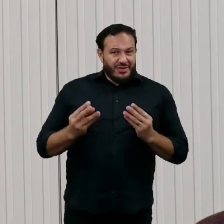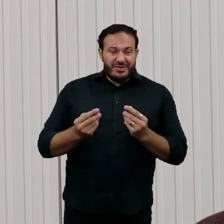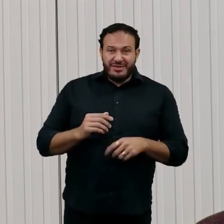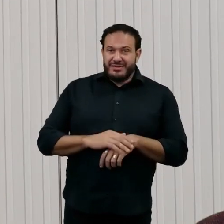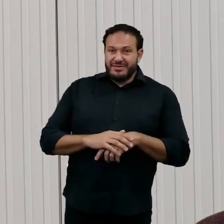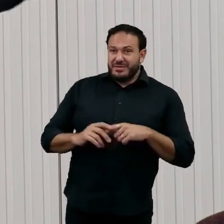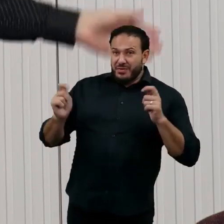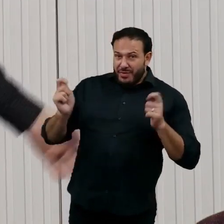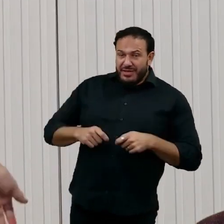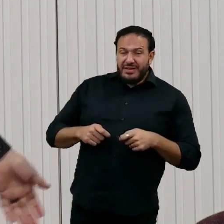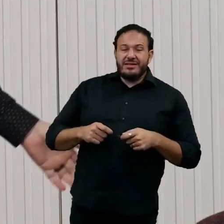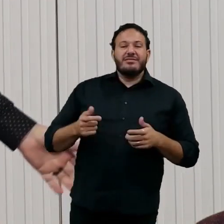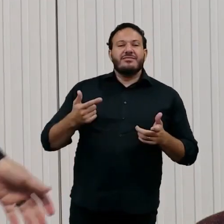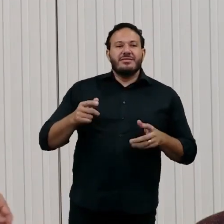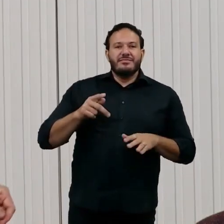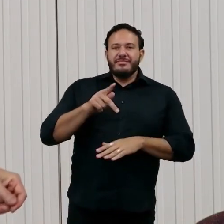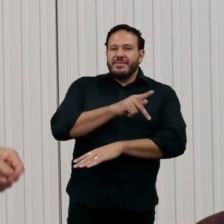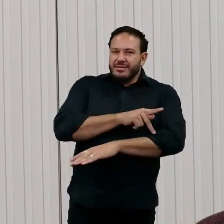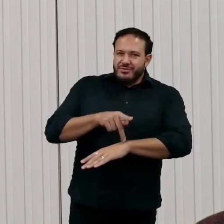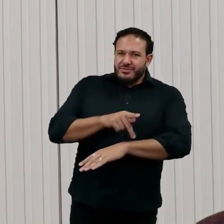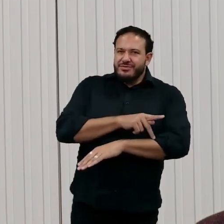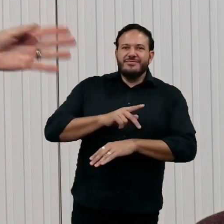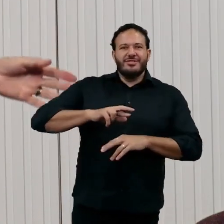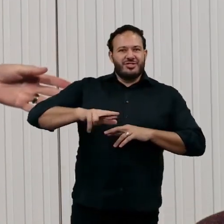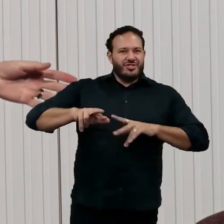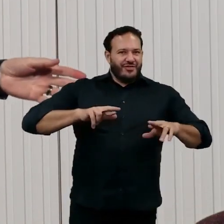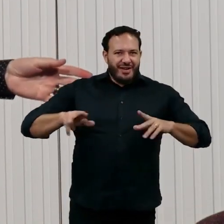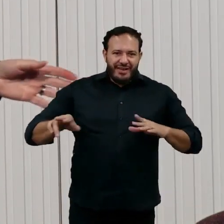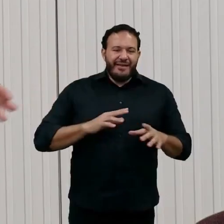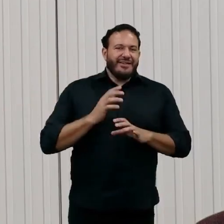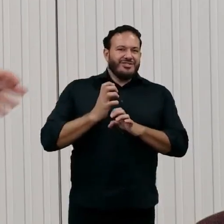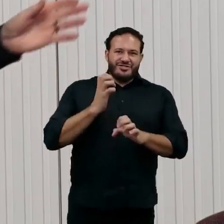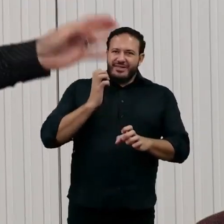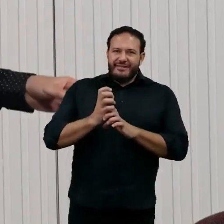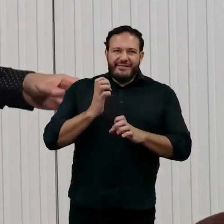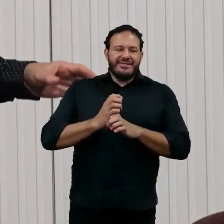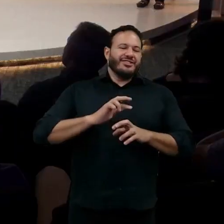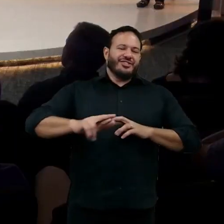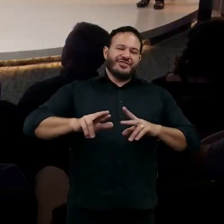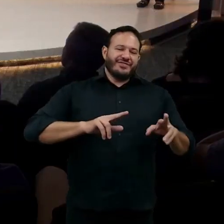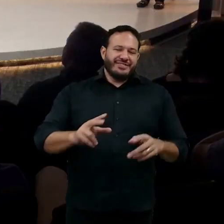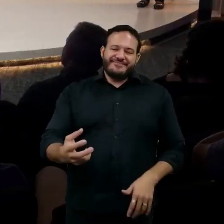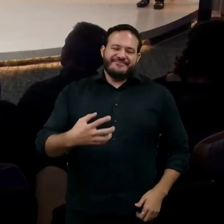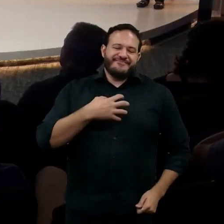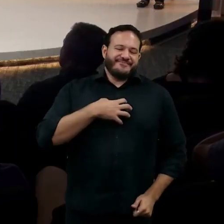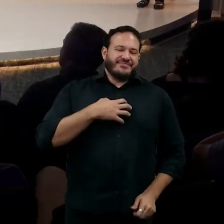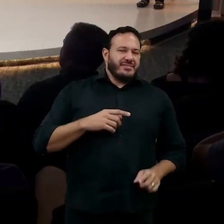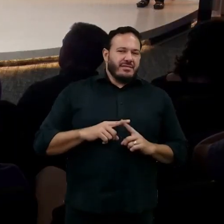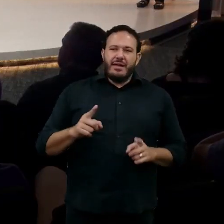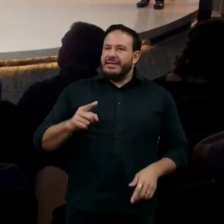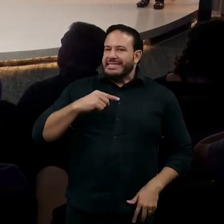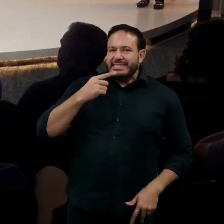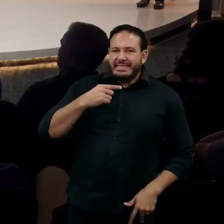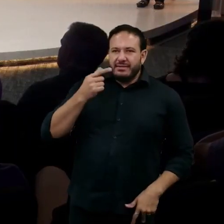em pedagogias diferentes por projetos, engenharias e assim por diante. Sinto muito, mas ninguém aqui na sala consegue fazer isso